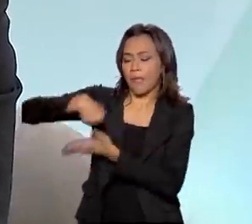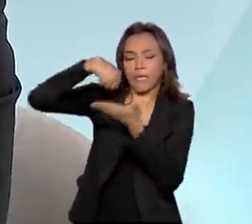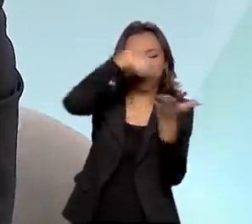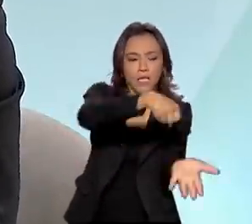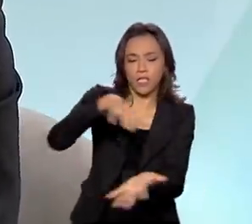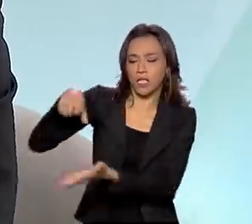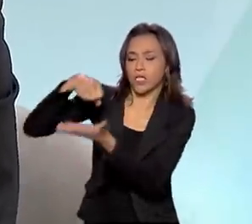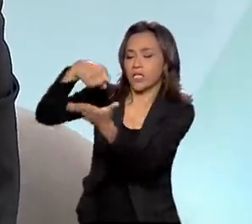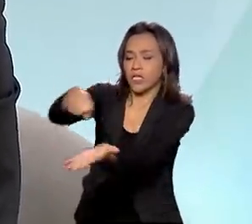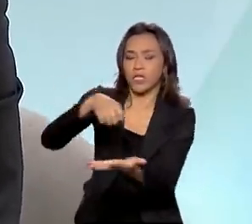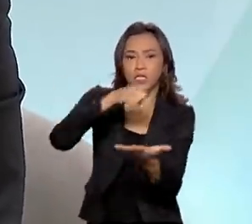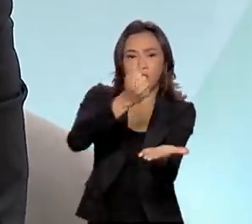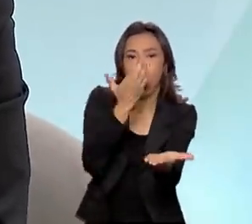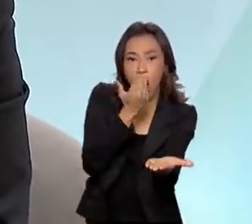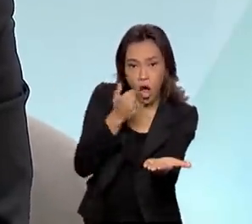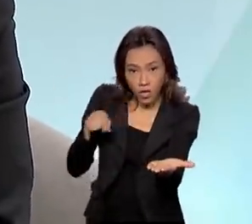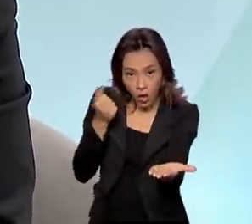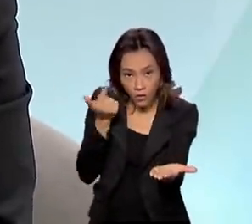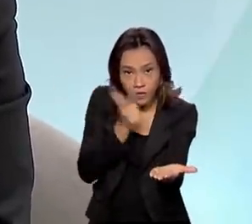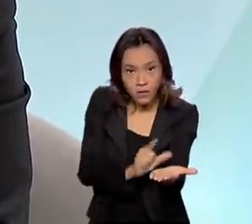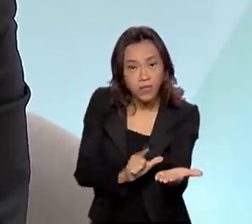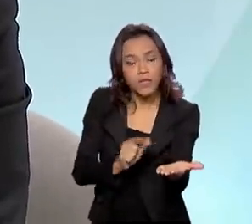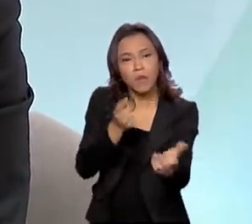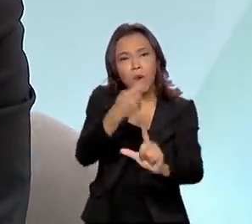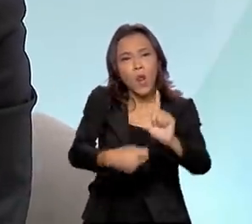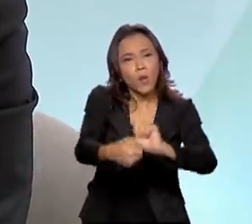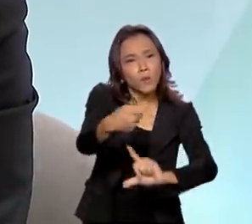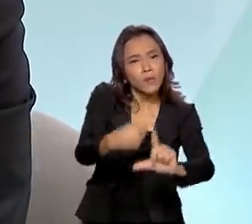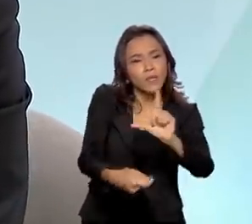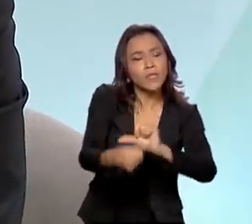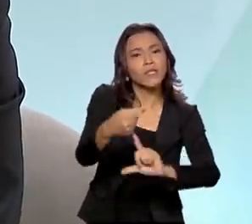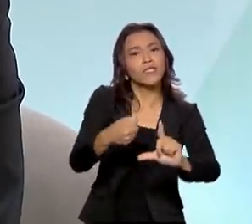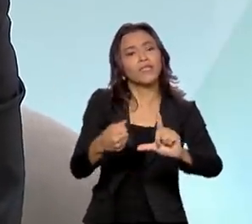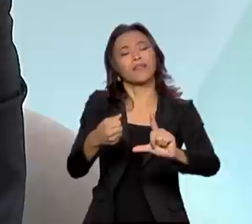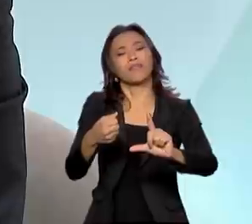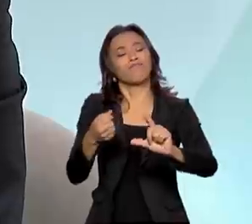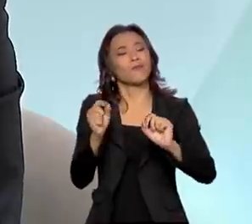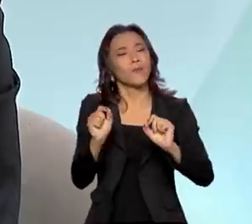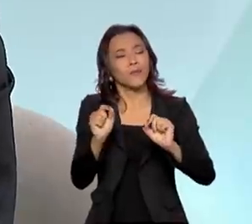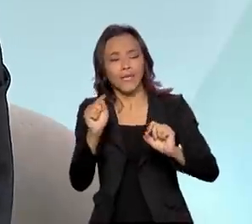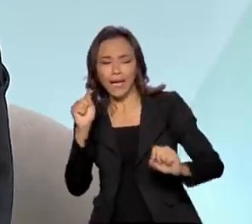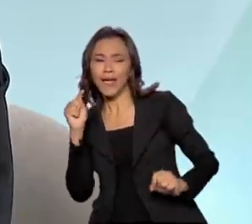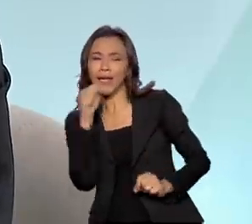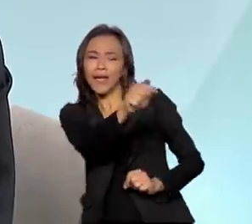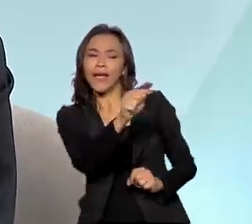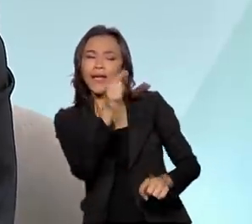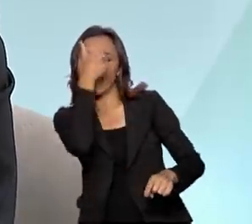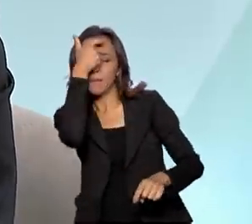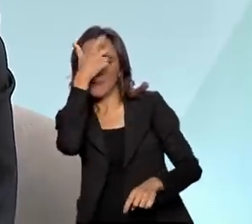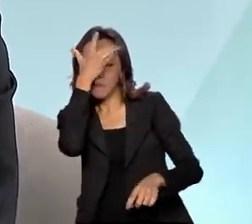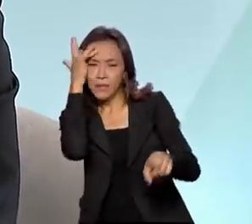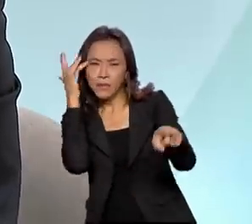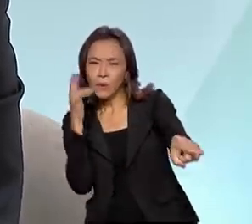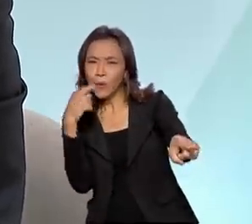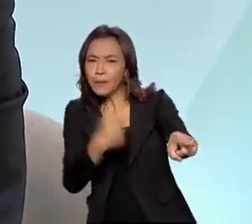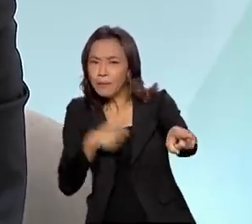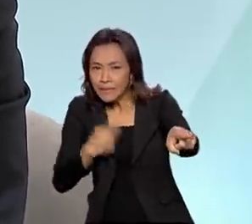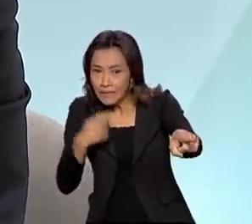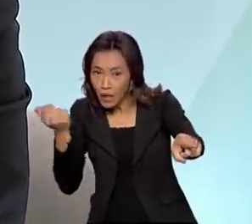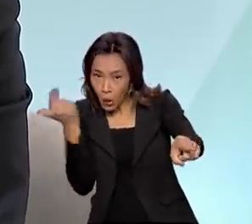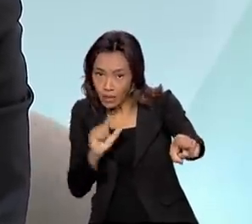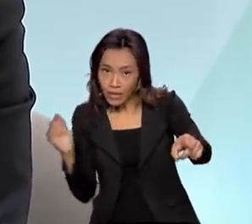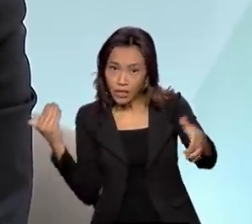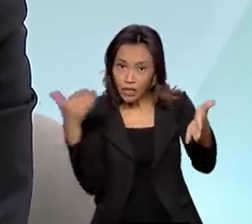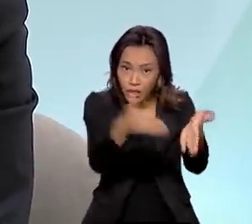básicas nem sempre consegue a logística necessária para chegar justamente naquela pessoa que está necessitando do alimento. E já